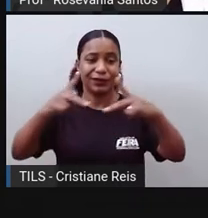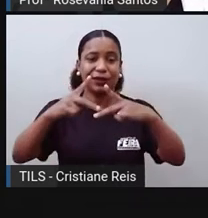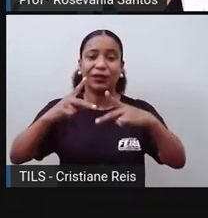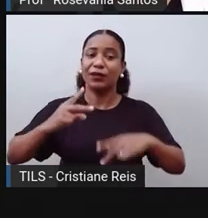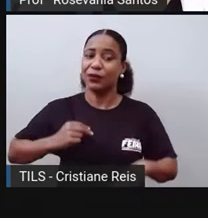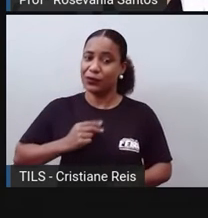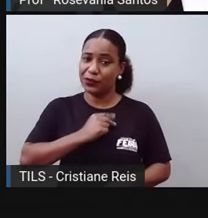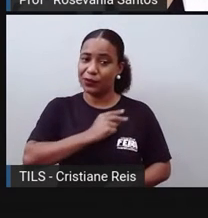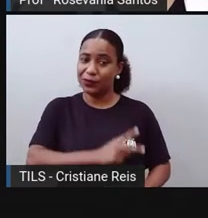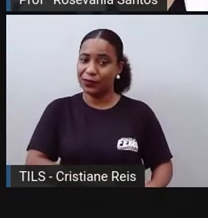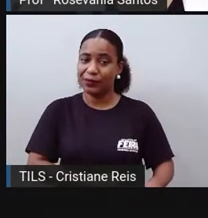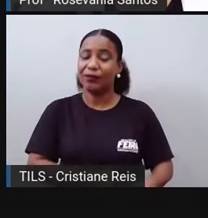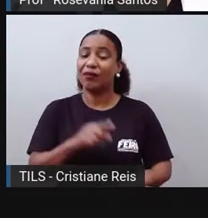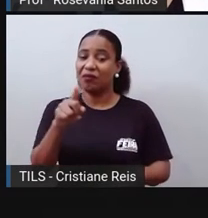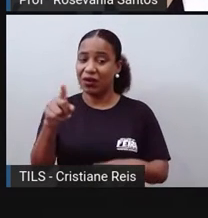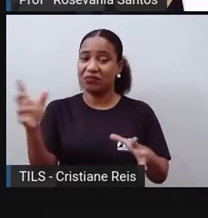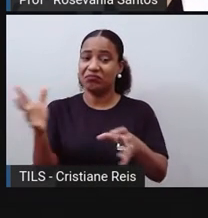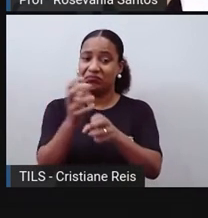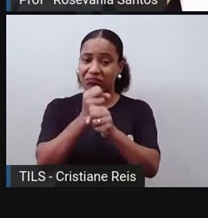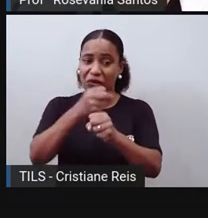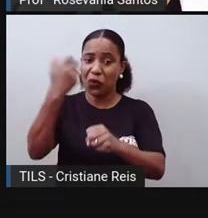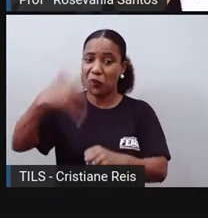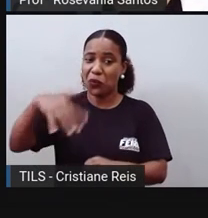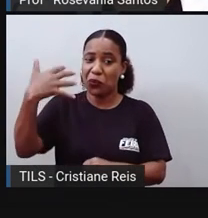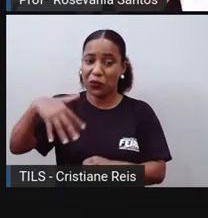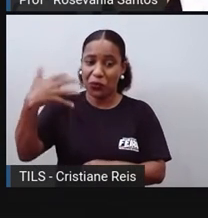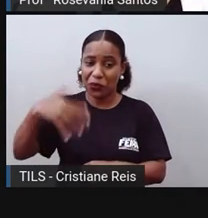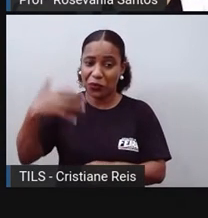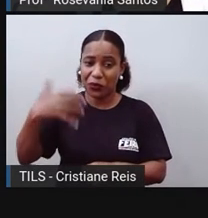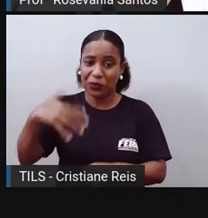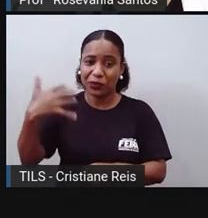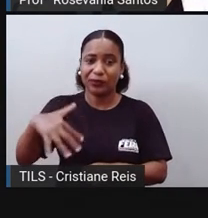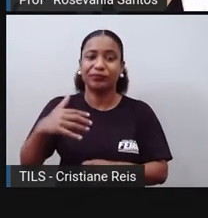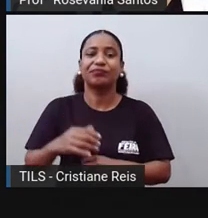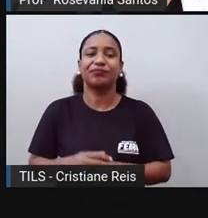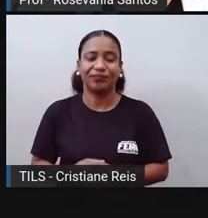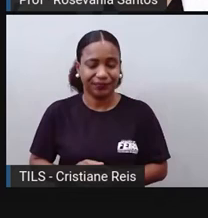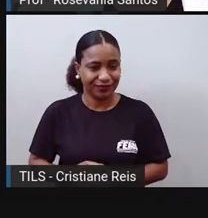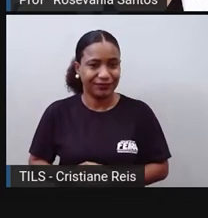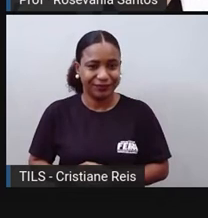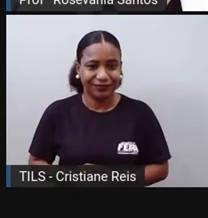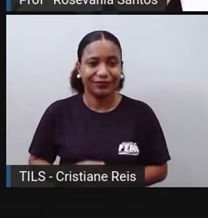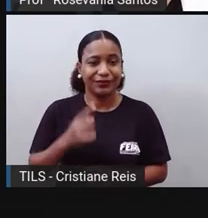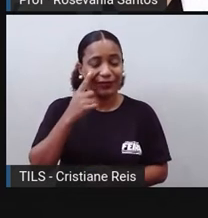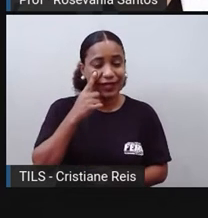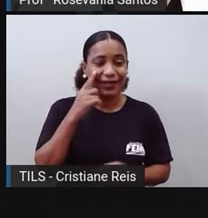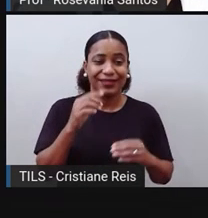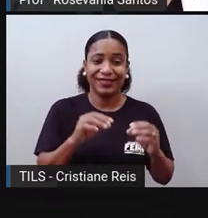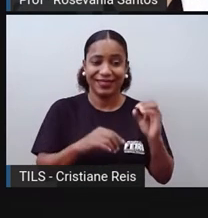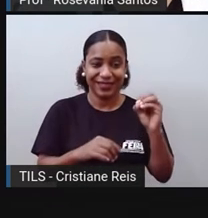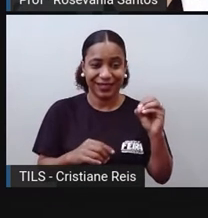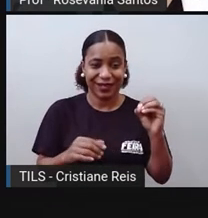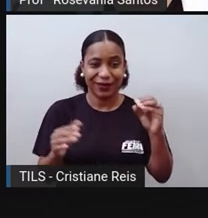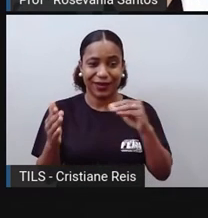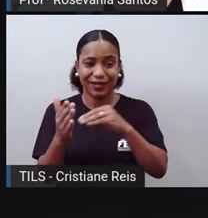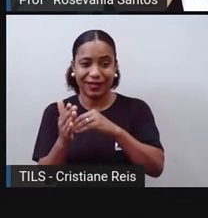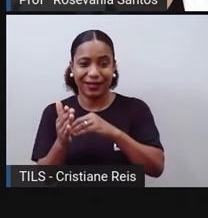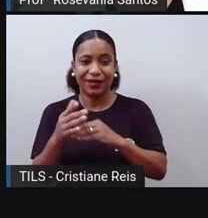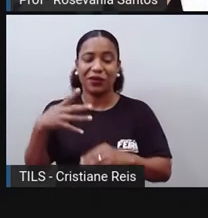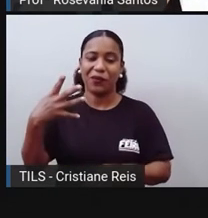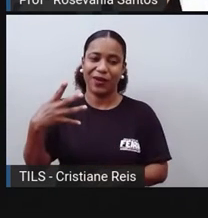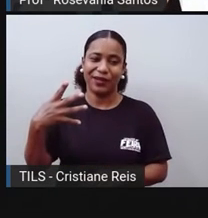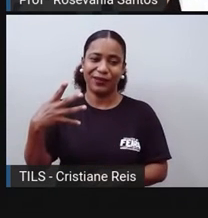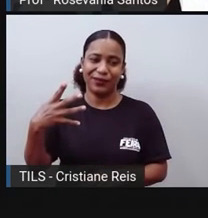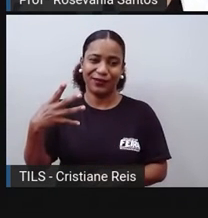muita gente mesmo, 39 milhões, né? Só que da idade aqui de 0 a 4 anos, 39 para homens,